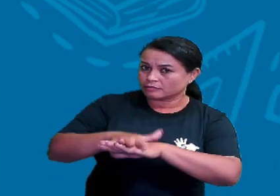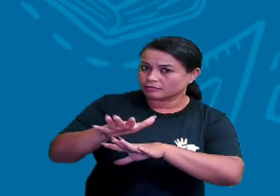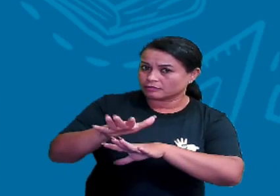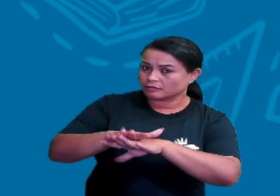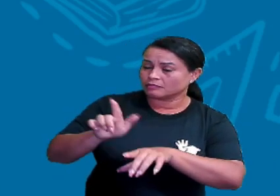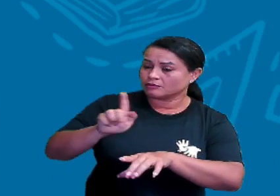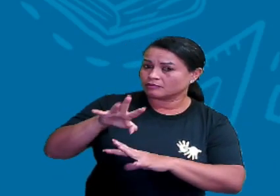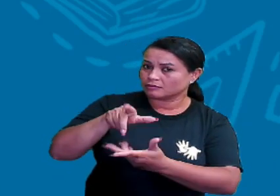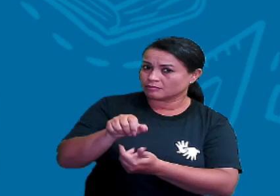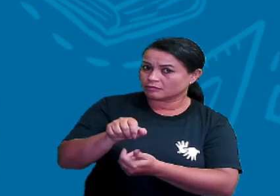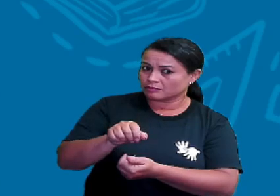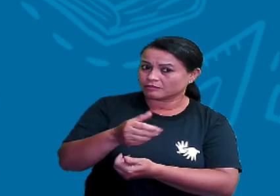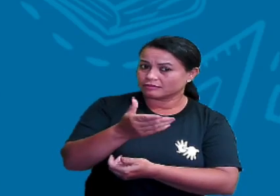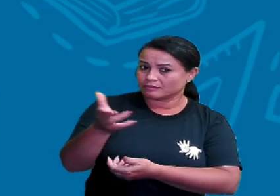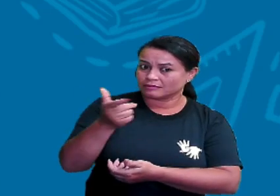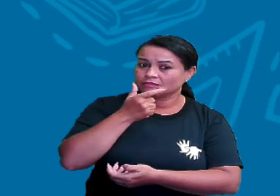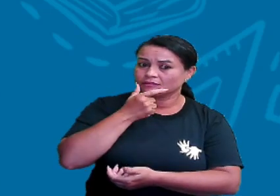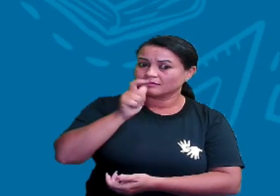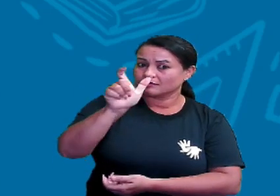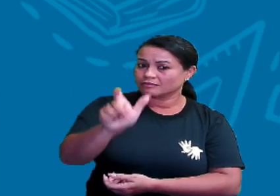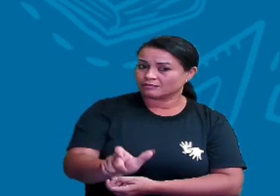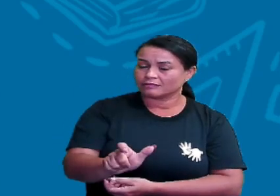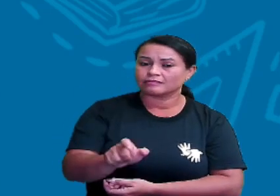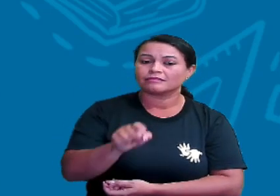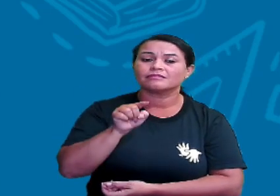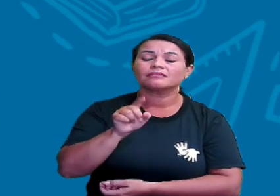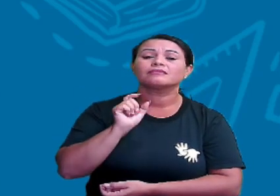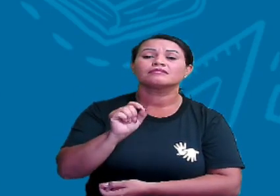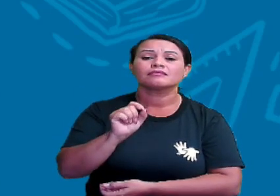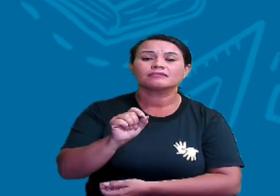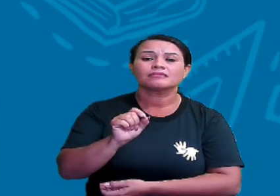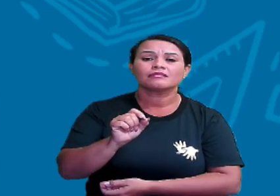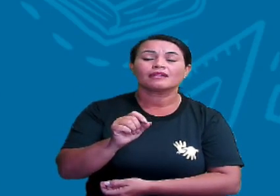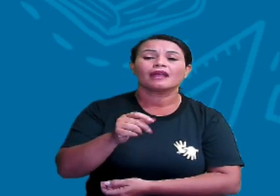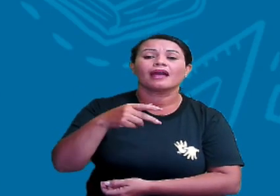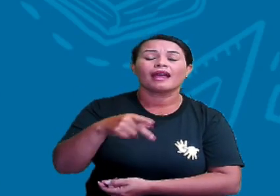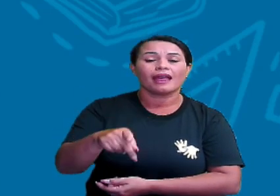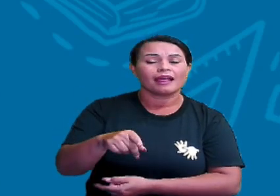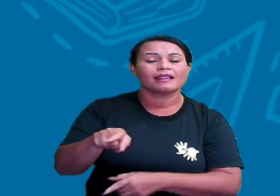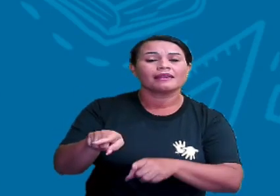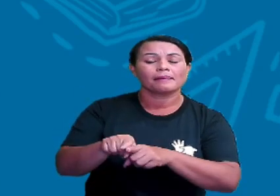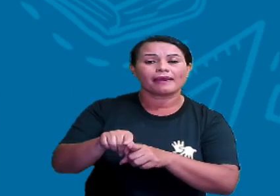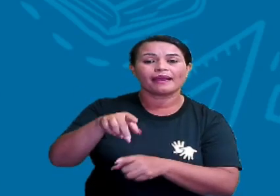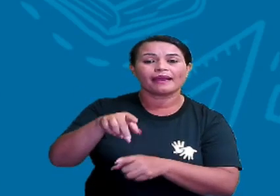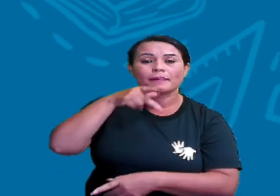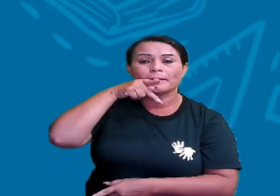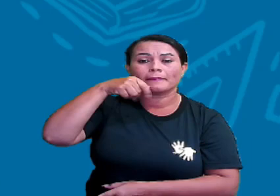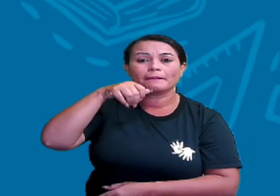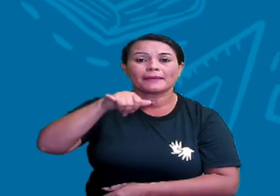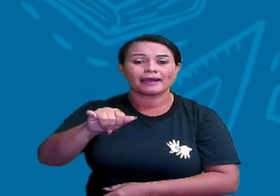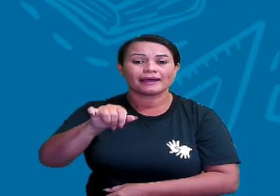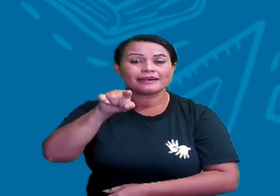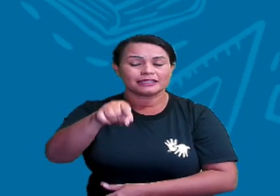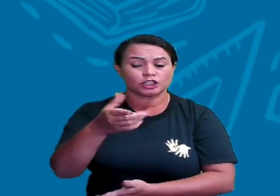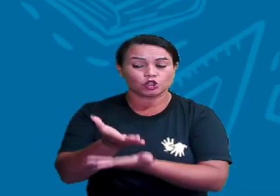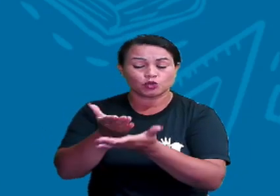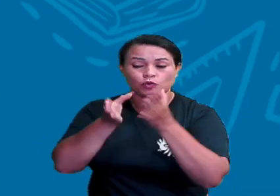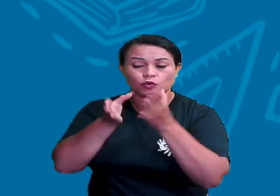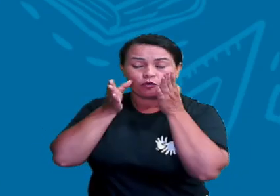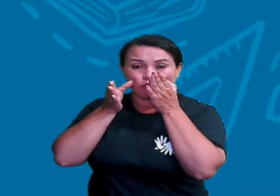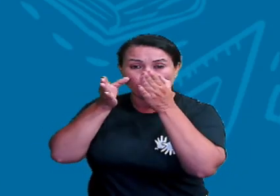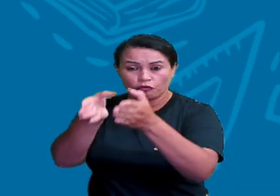geógrafo, Gerard Mercator. E ele é considerado o pai da cartografia, que é essa área da ciência que estuda